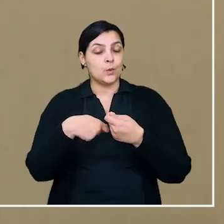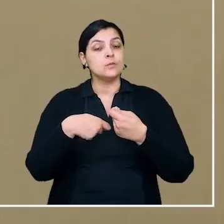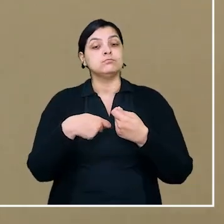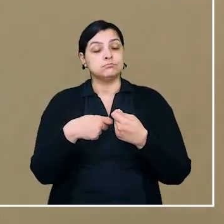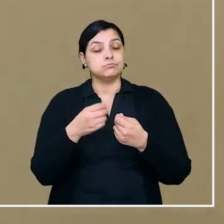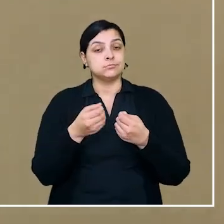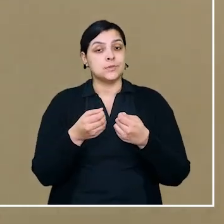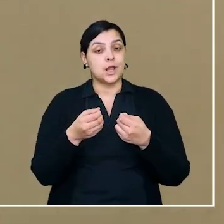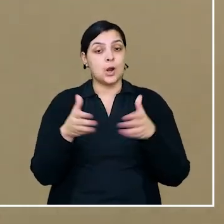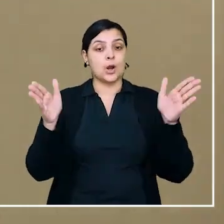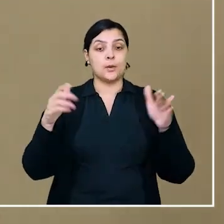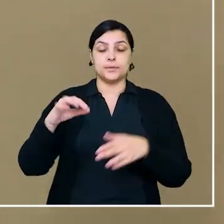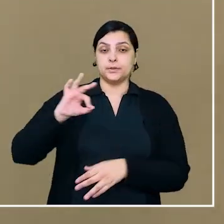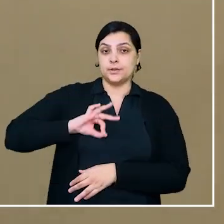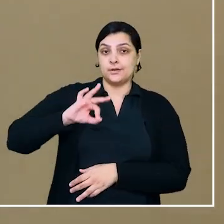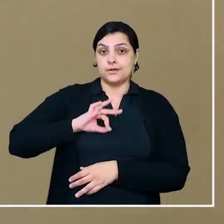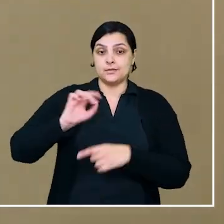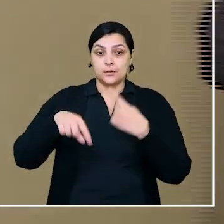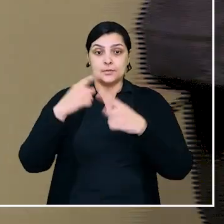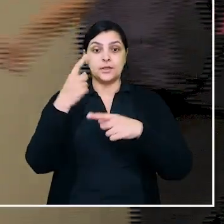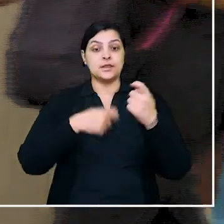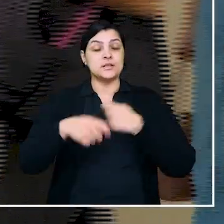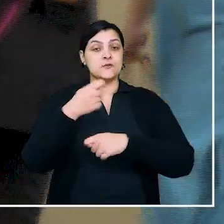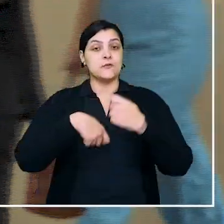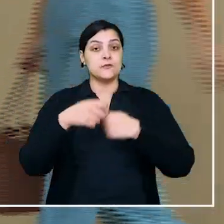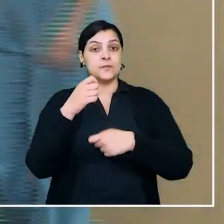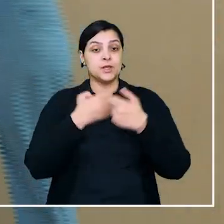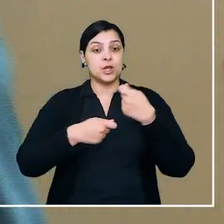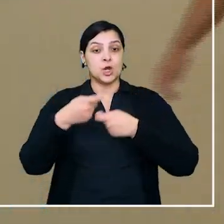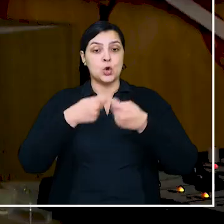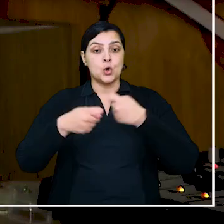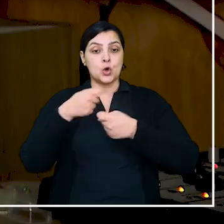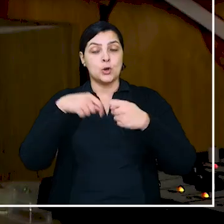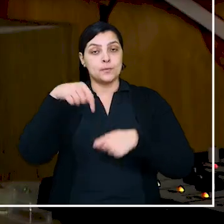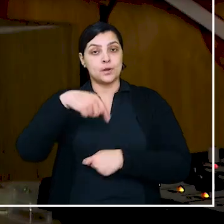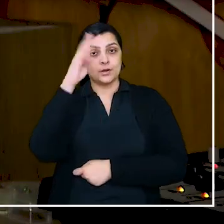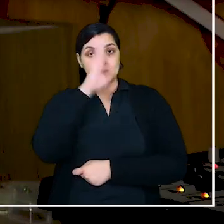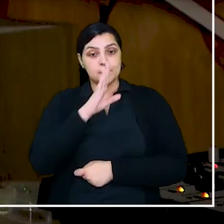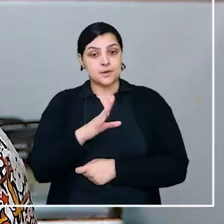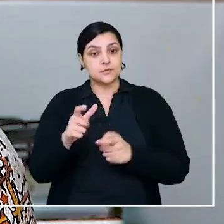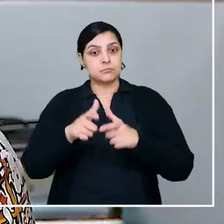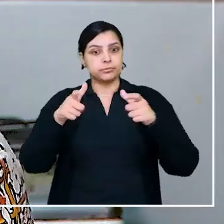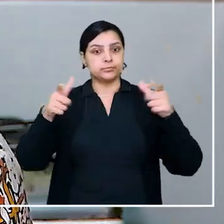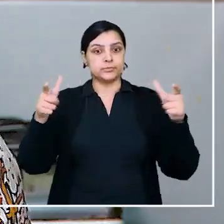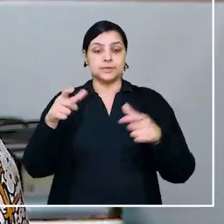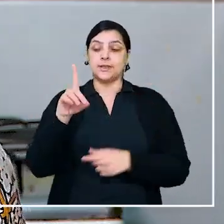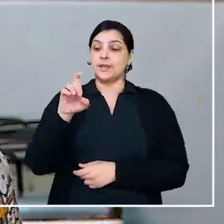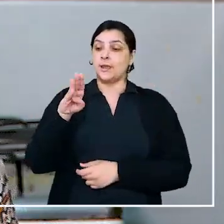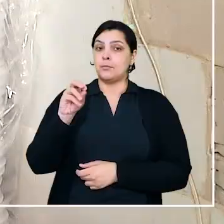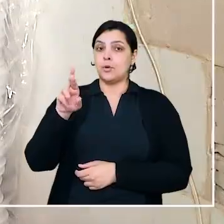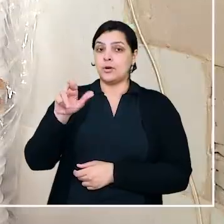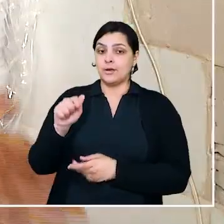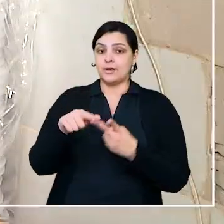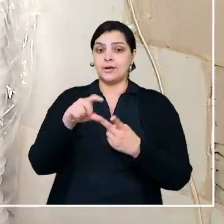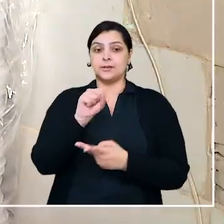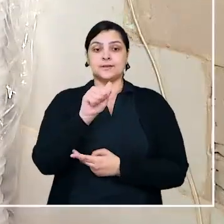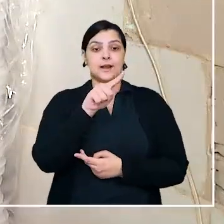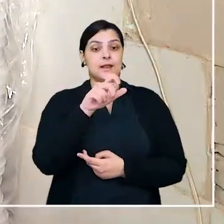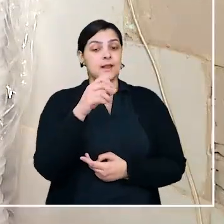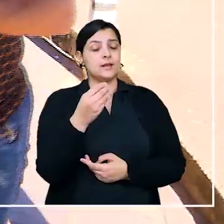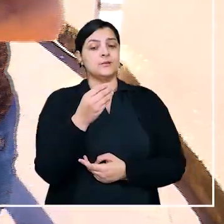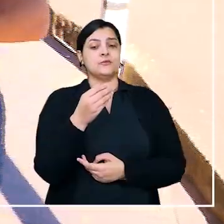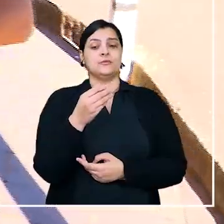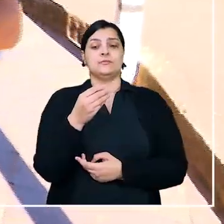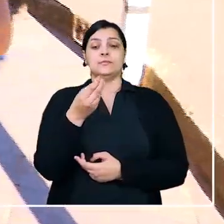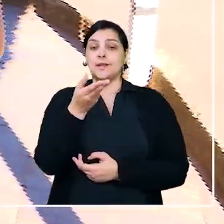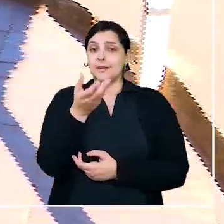a renda, o que contribui para o desenvolvimento econômico do país. Para que Débora, Salete e outras mulheres tenham